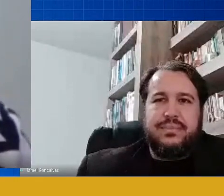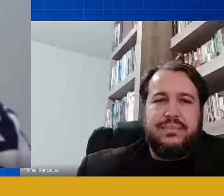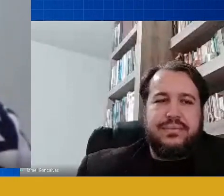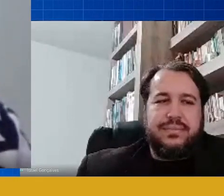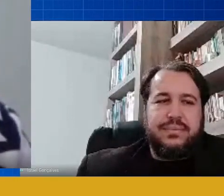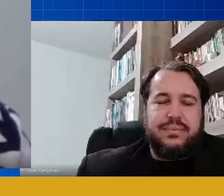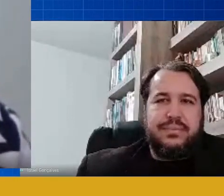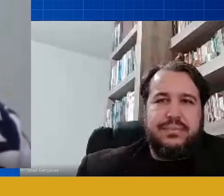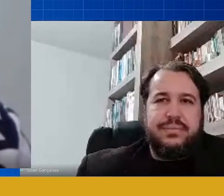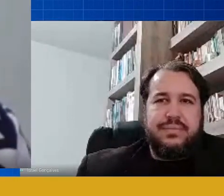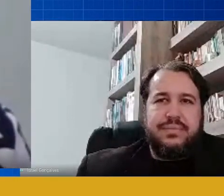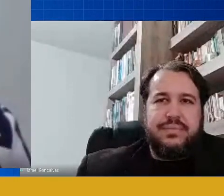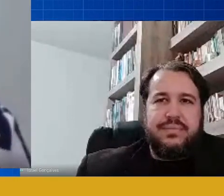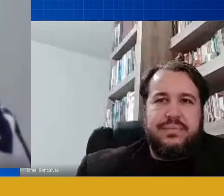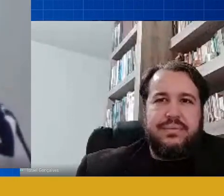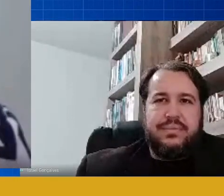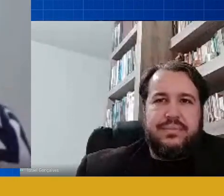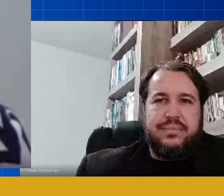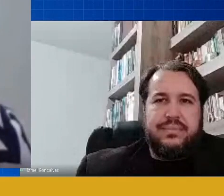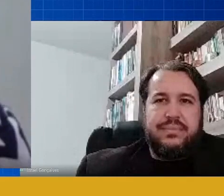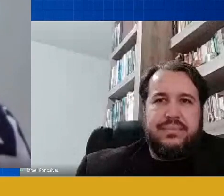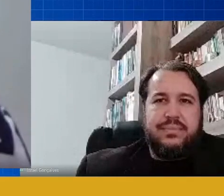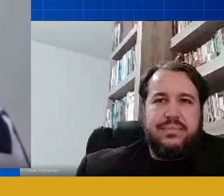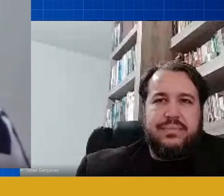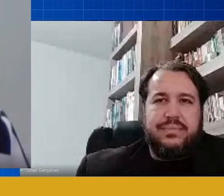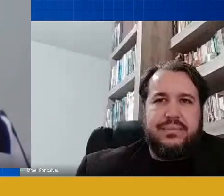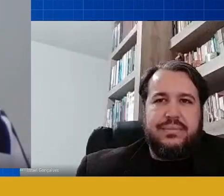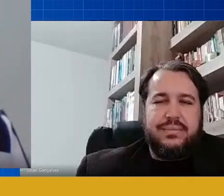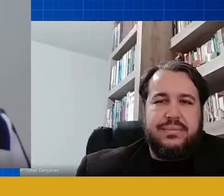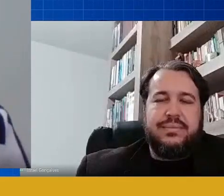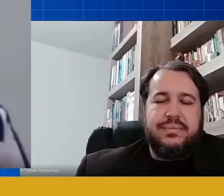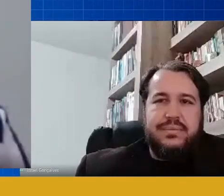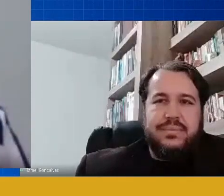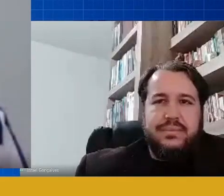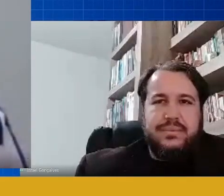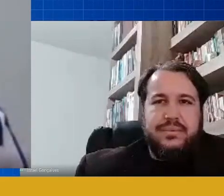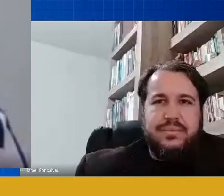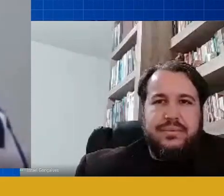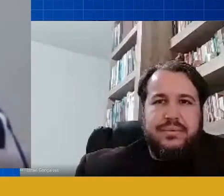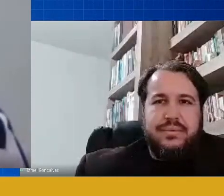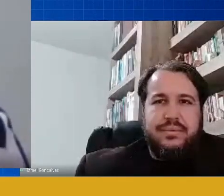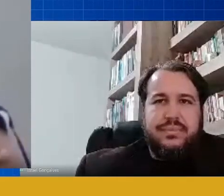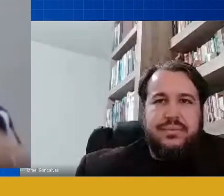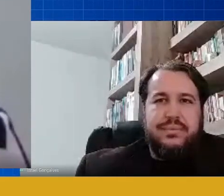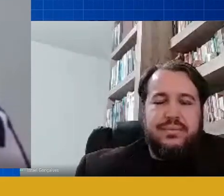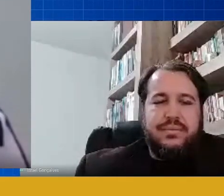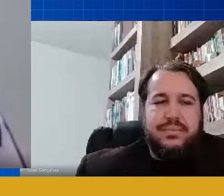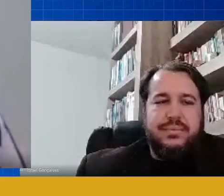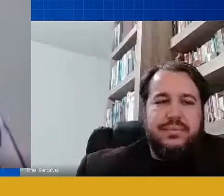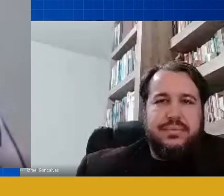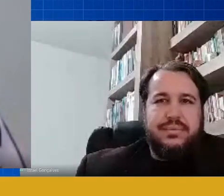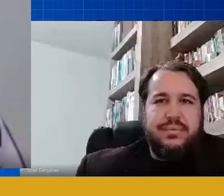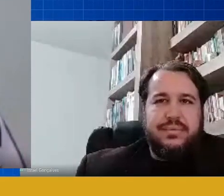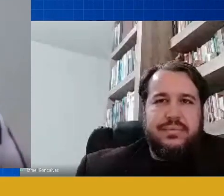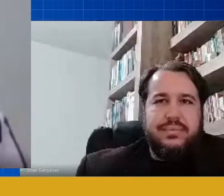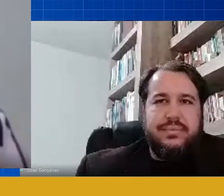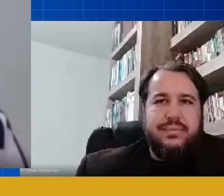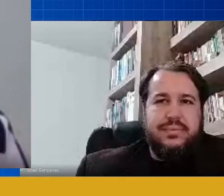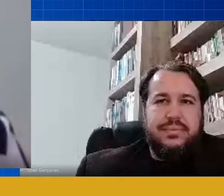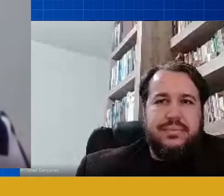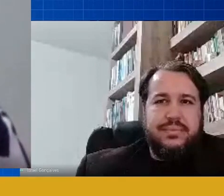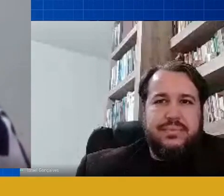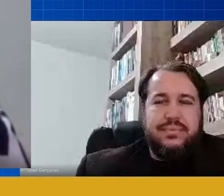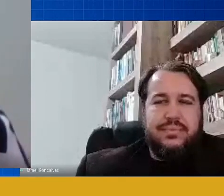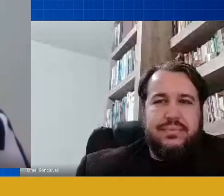organização pra duas horas de espetáculo sendo que a nossa aula é um espetáculo diário